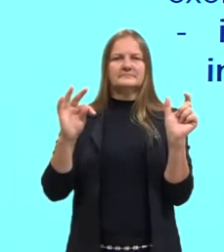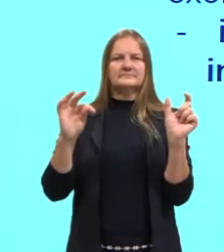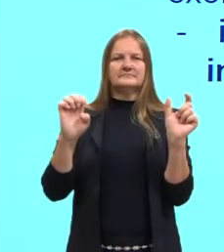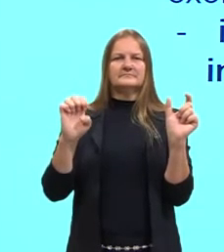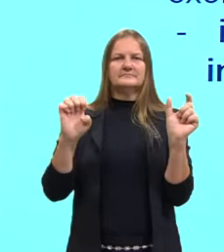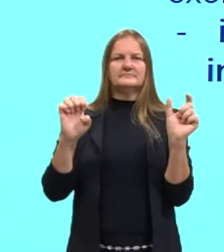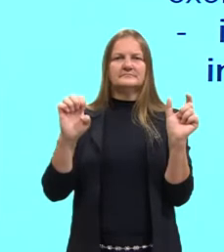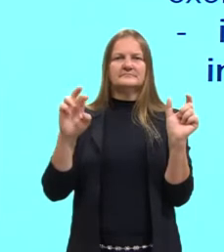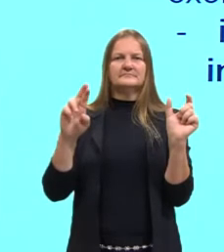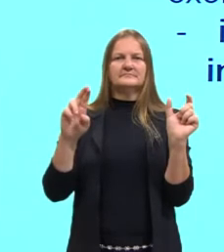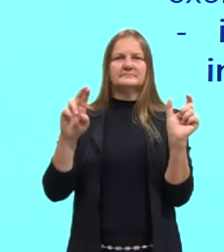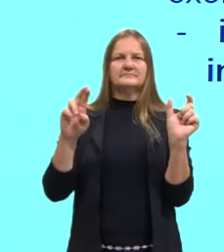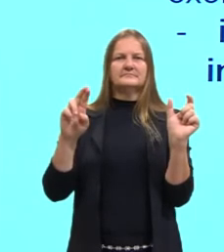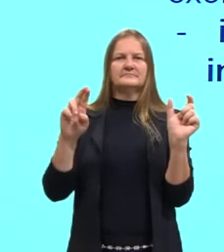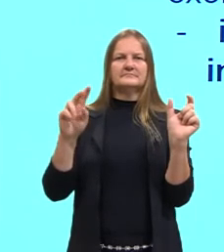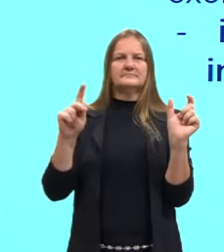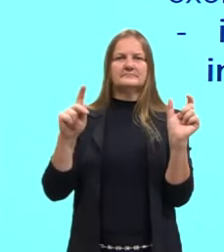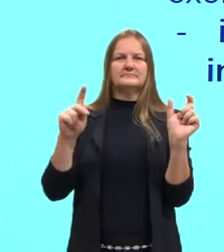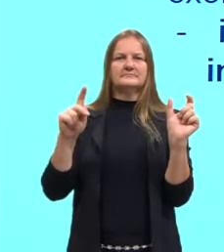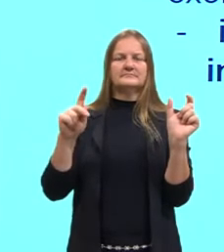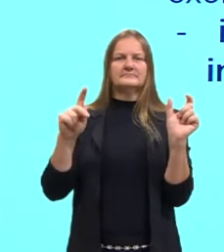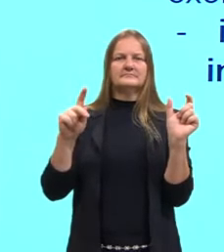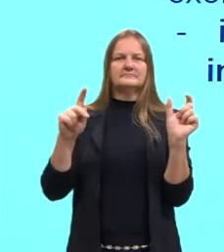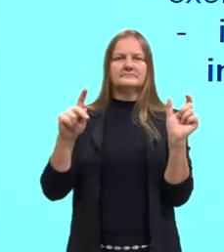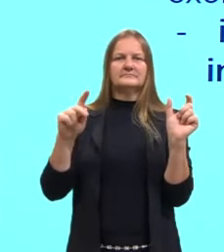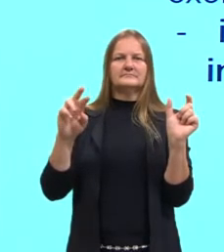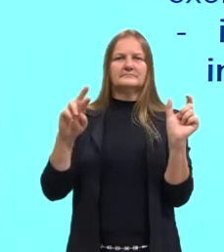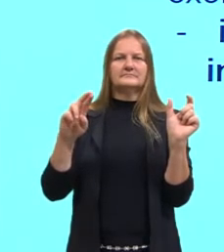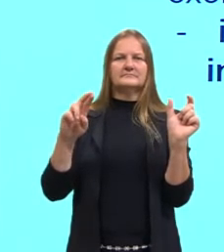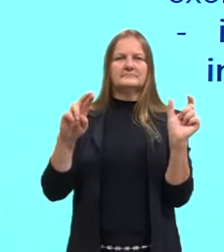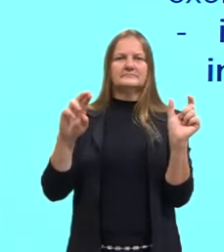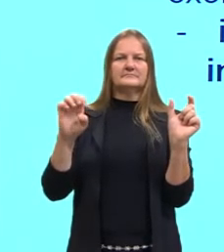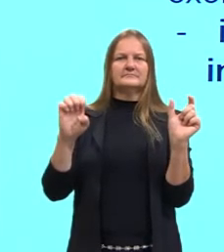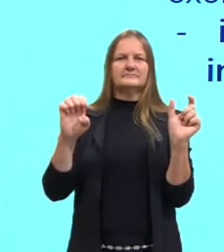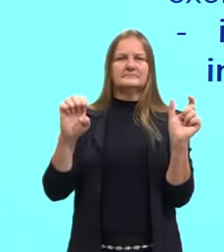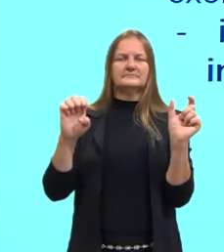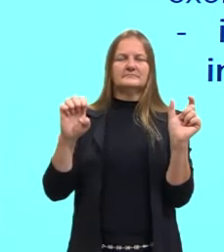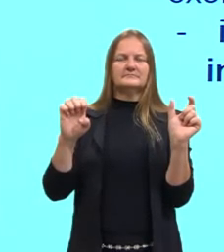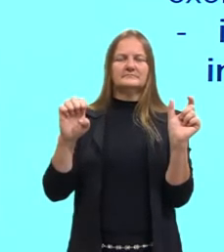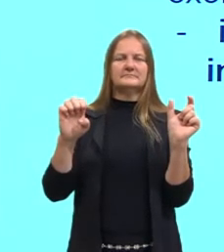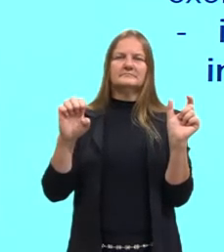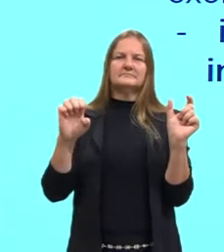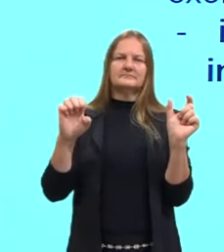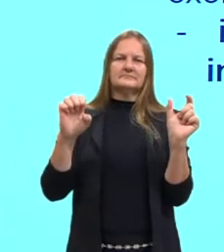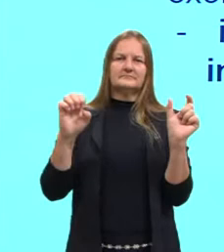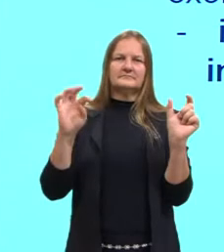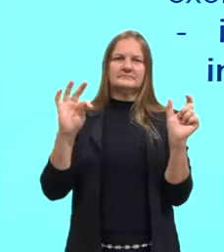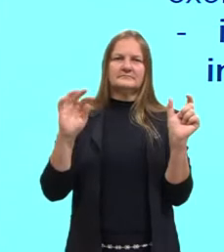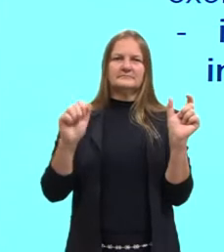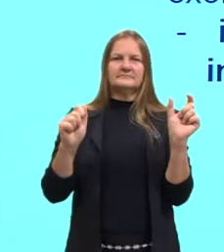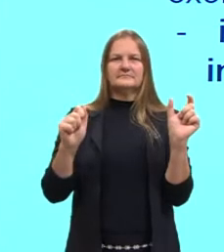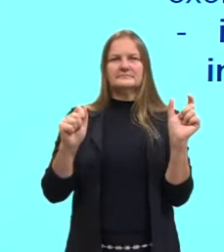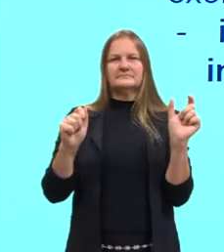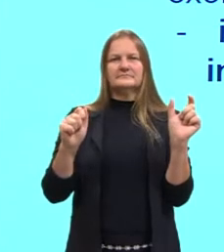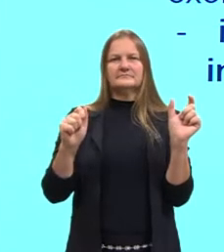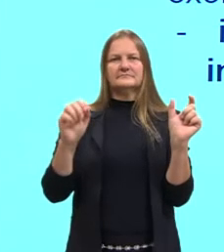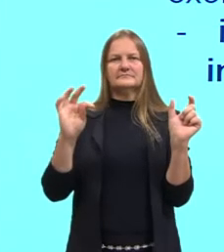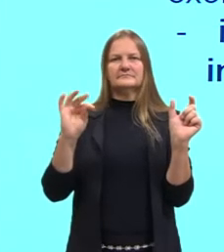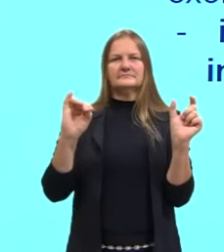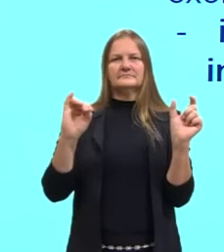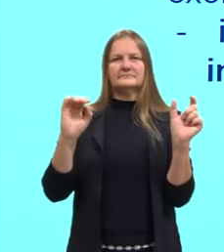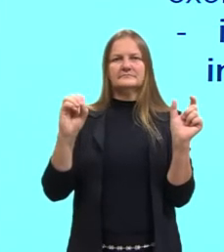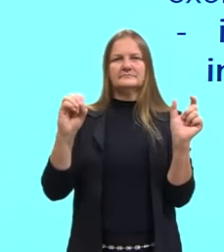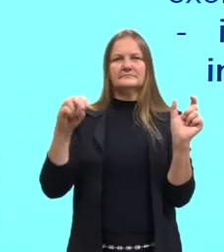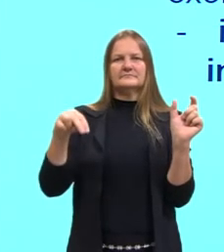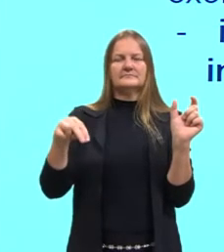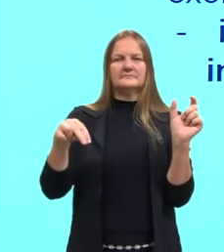E, R, P, R, E, T, A. T, I,